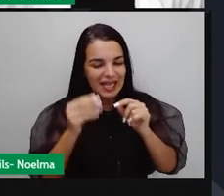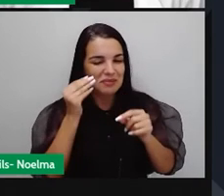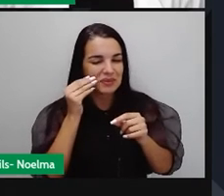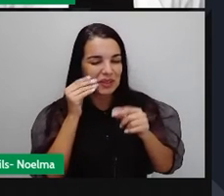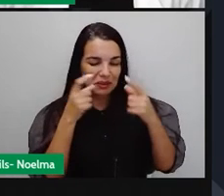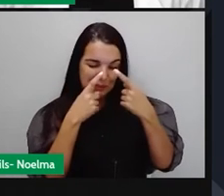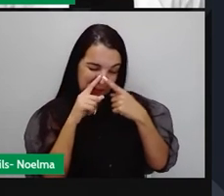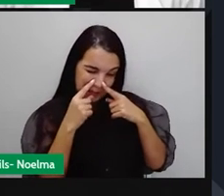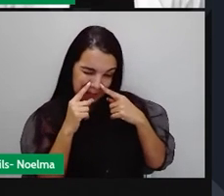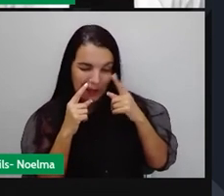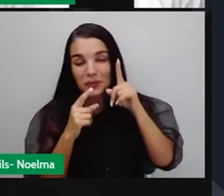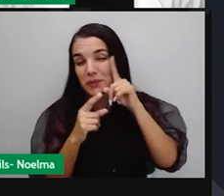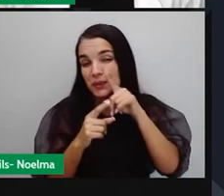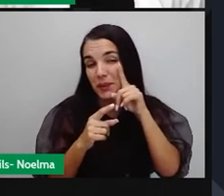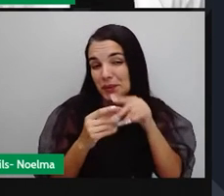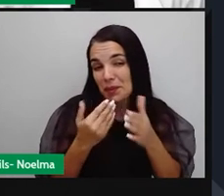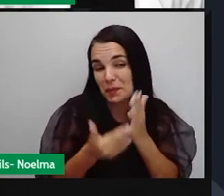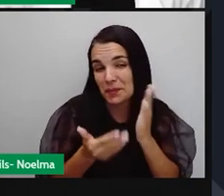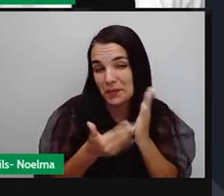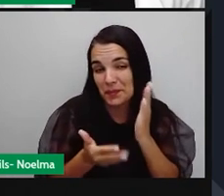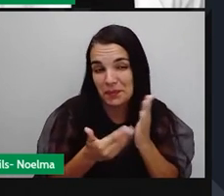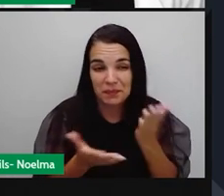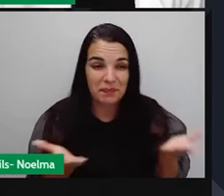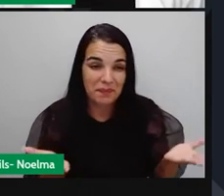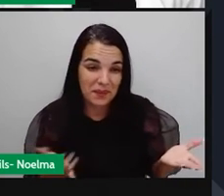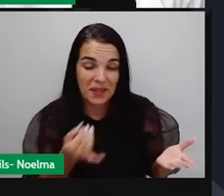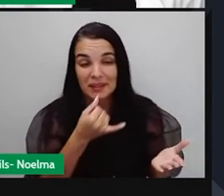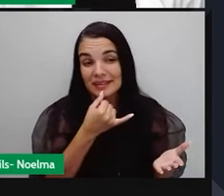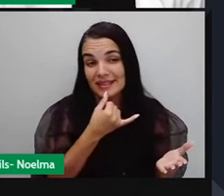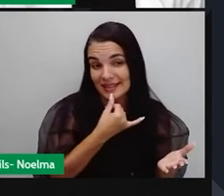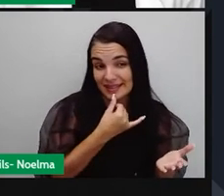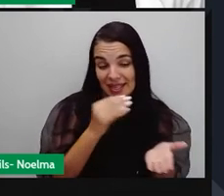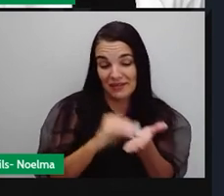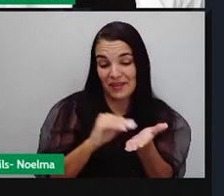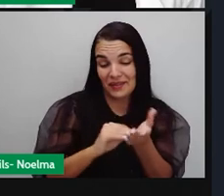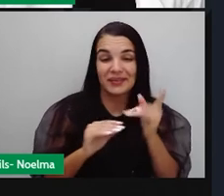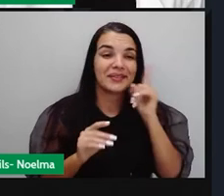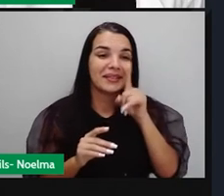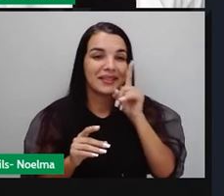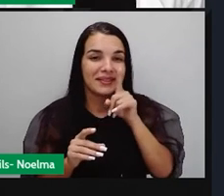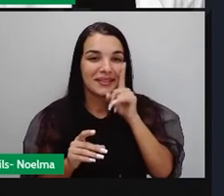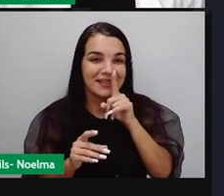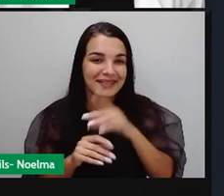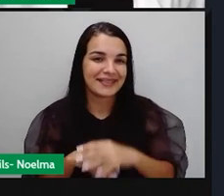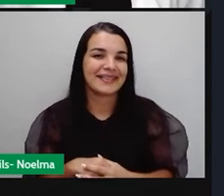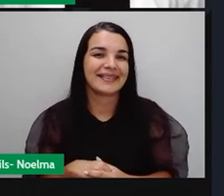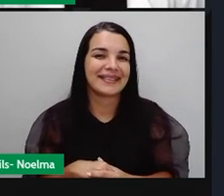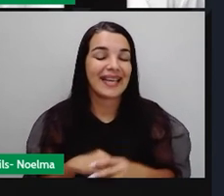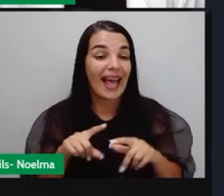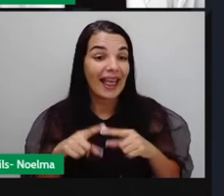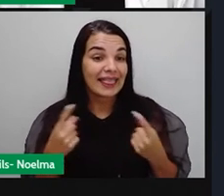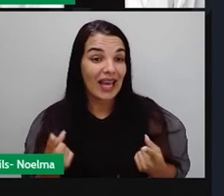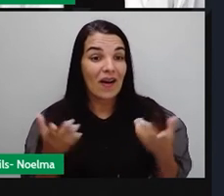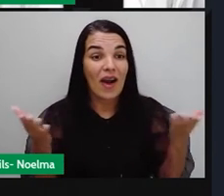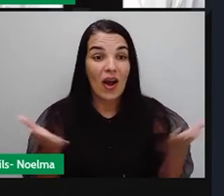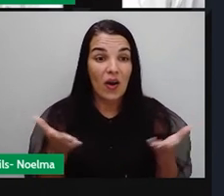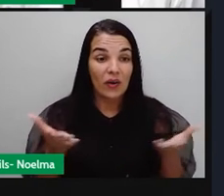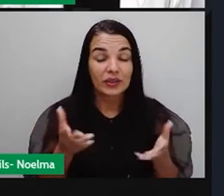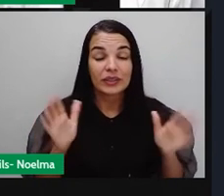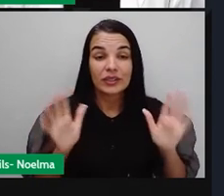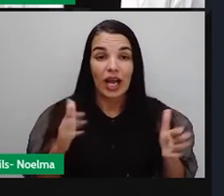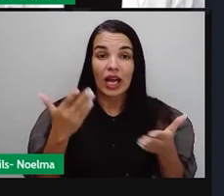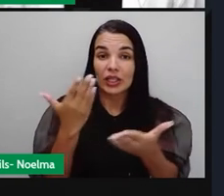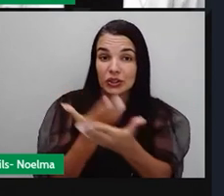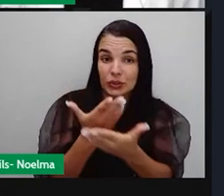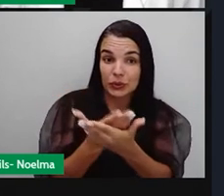chorando no encerramento, lamentando a ausência dos americanos. Então é isso, pessoal. A gente